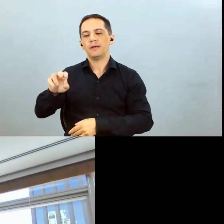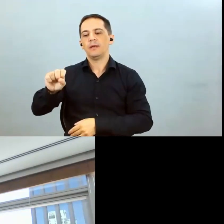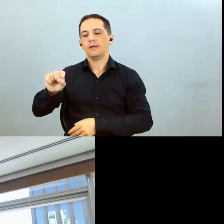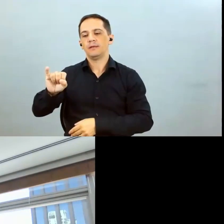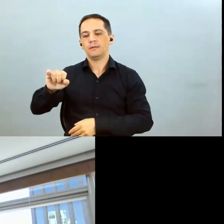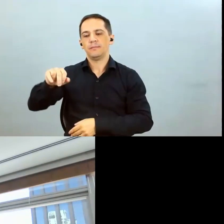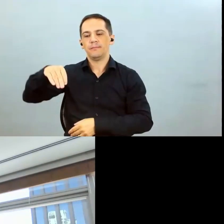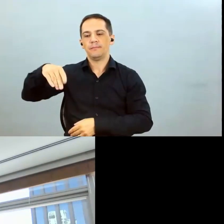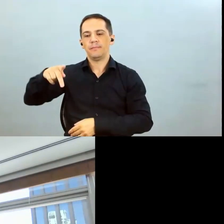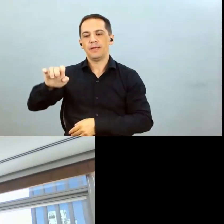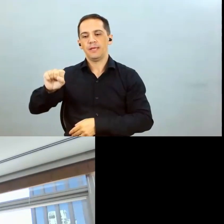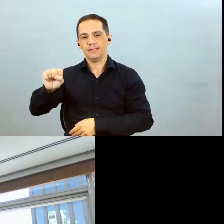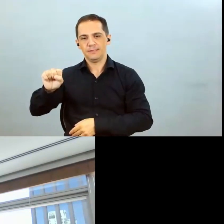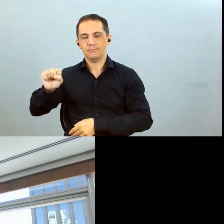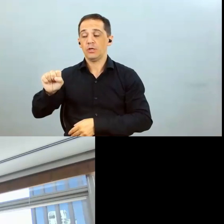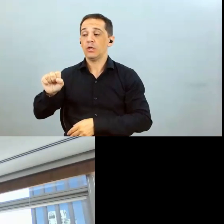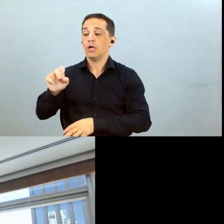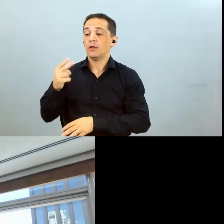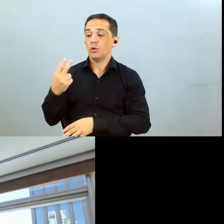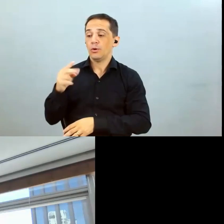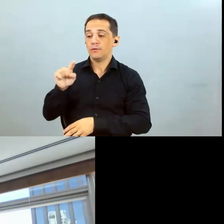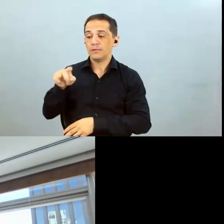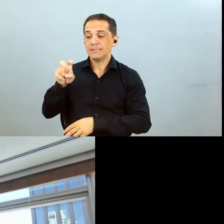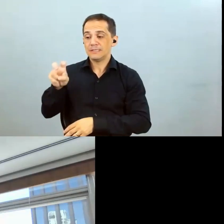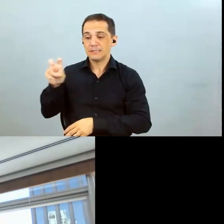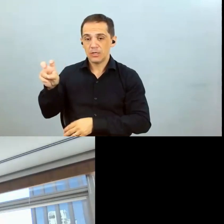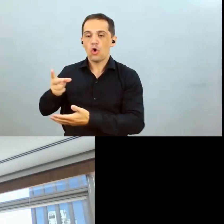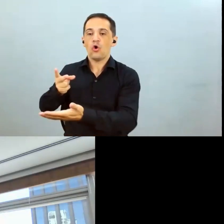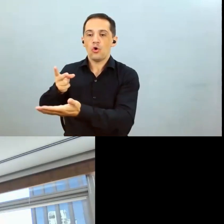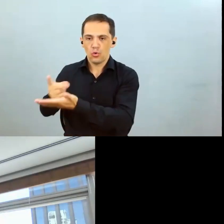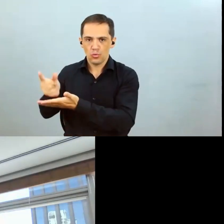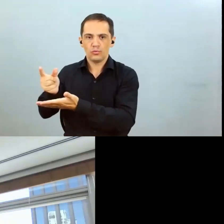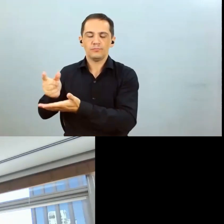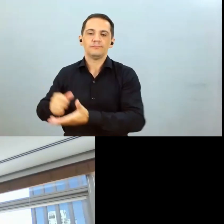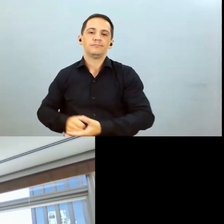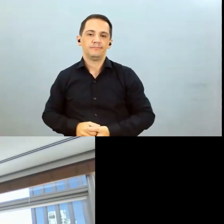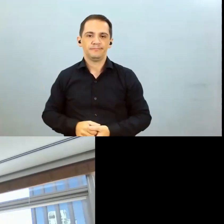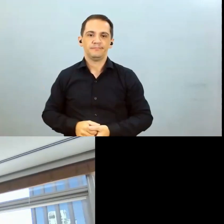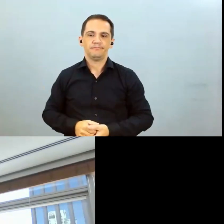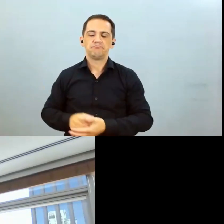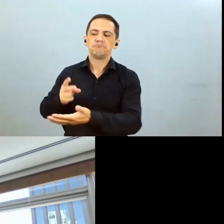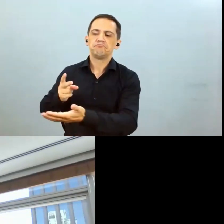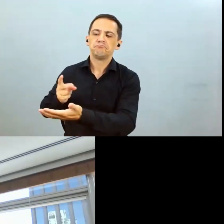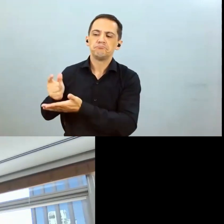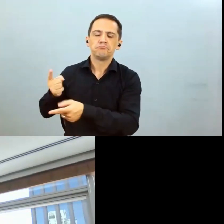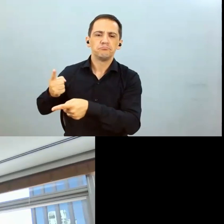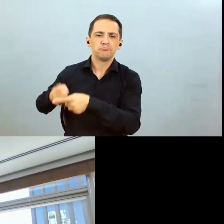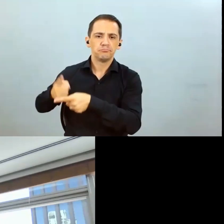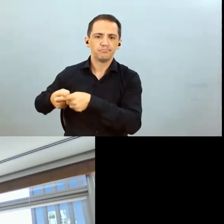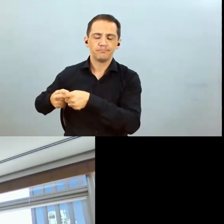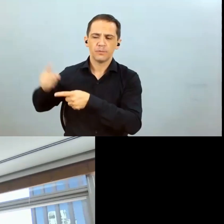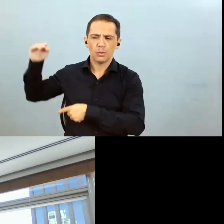compramos lá quando ele bateu 255. A gente comprou o Super Simples. Então, a decisão de comprar naquele momento foi uma